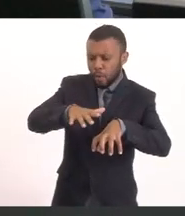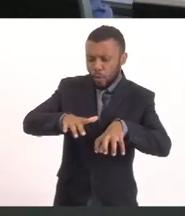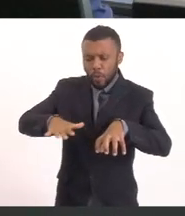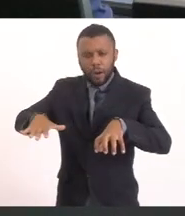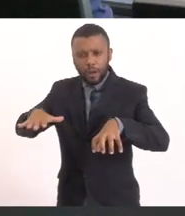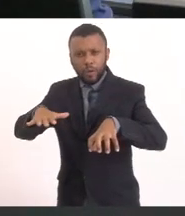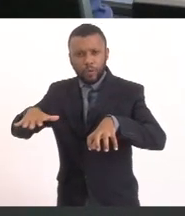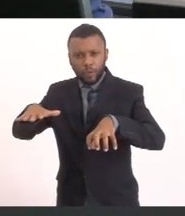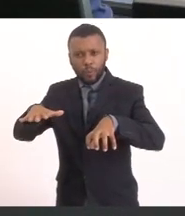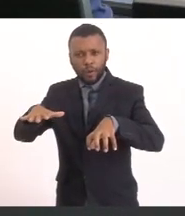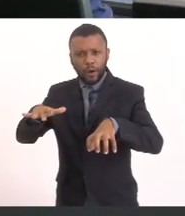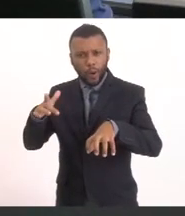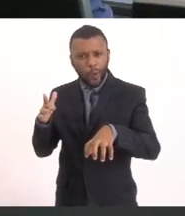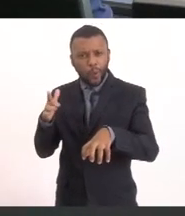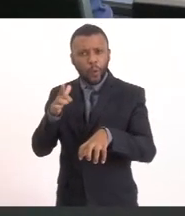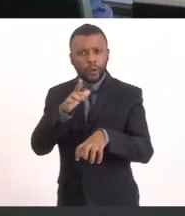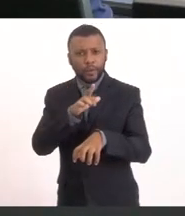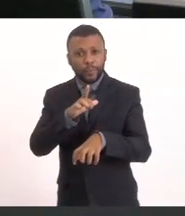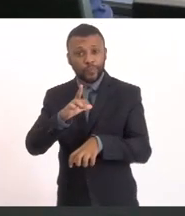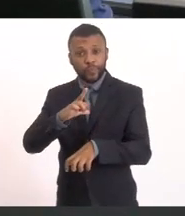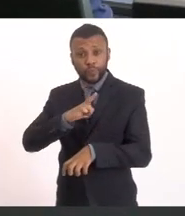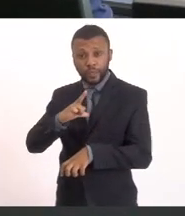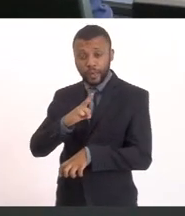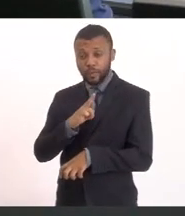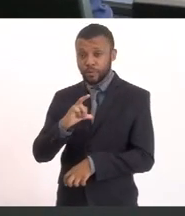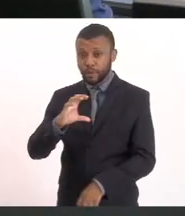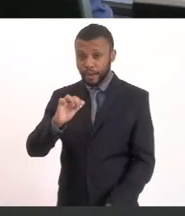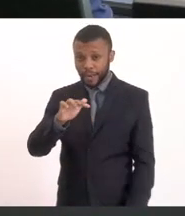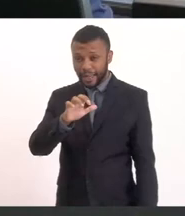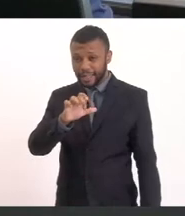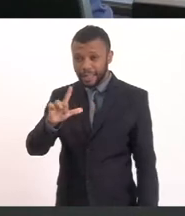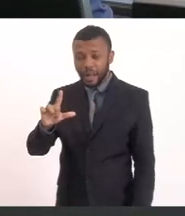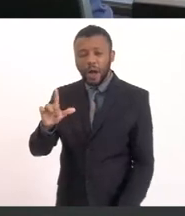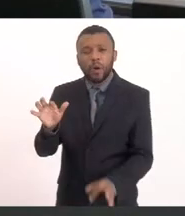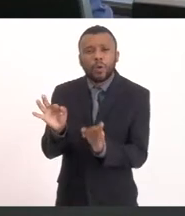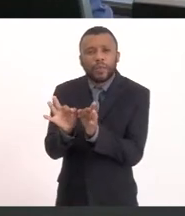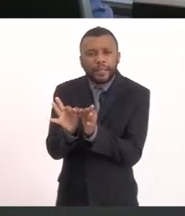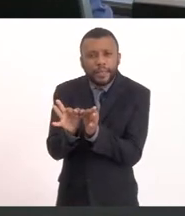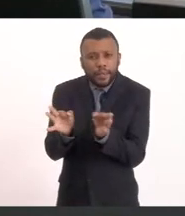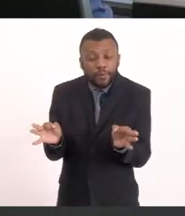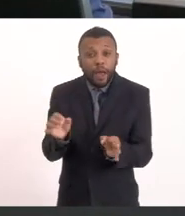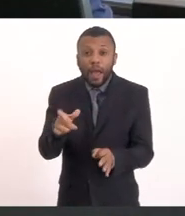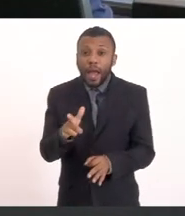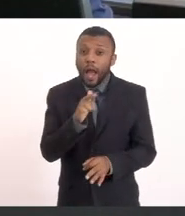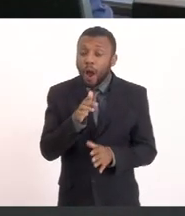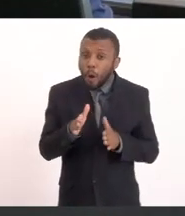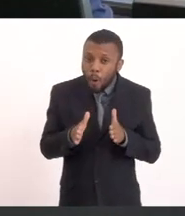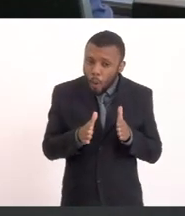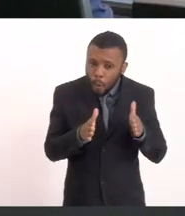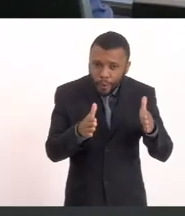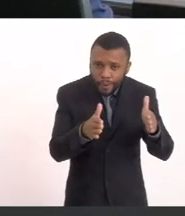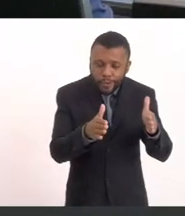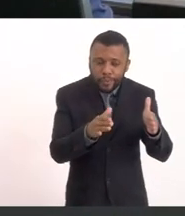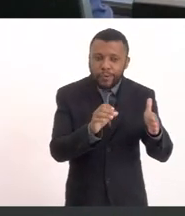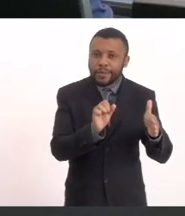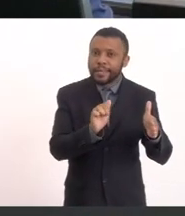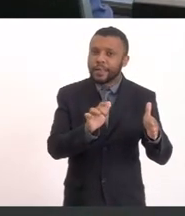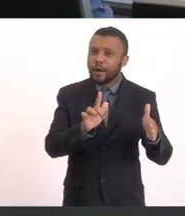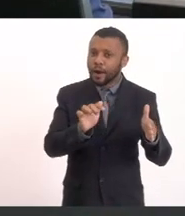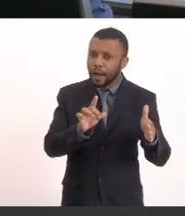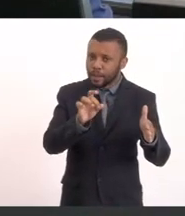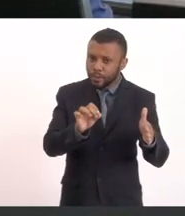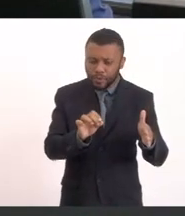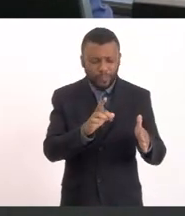Nas lagoas Tem uma Um canal Fininho Não tem? Salvo engano É o Rio Salgado Que liga a Lagoa de Jaconé Não teria nenhum